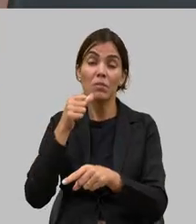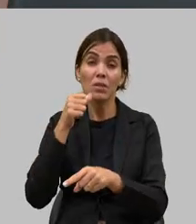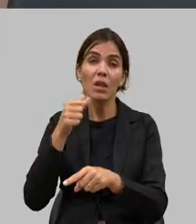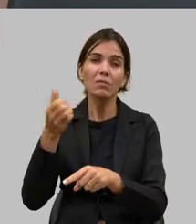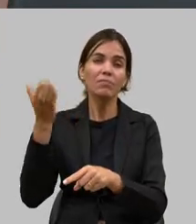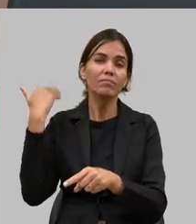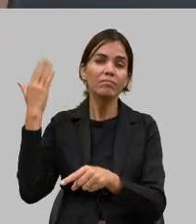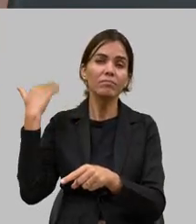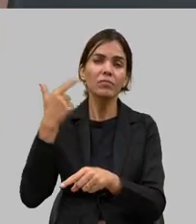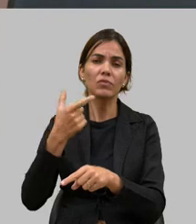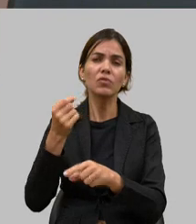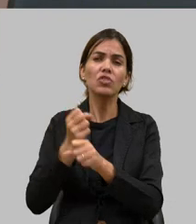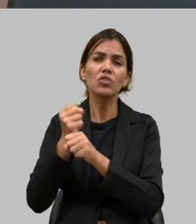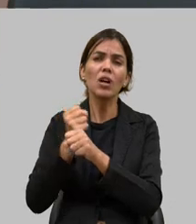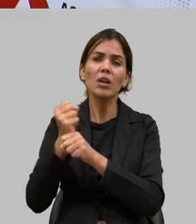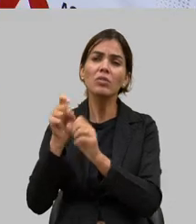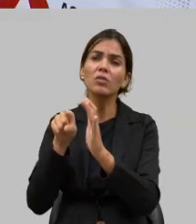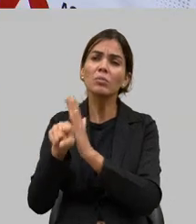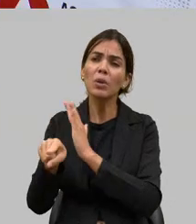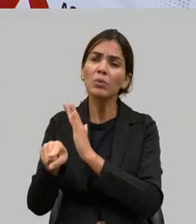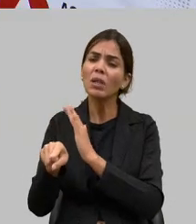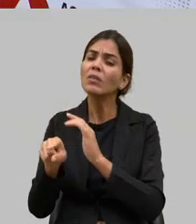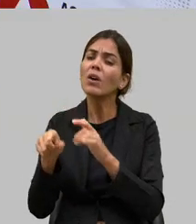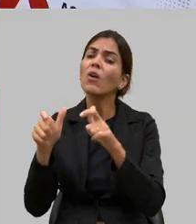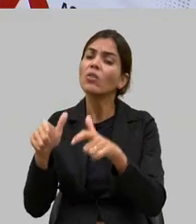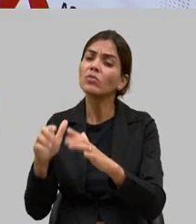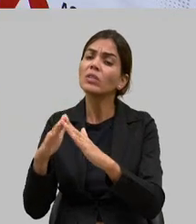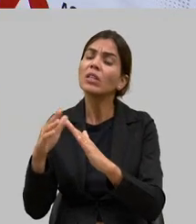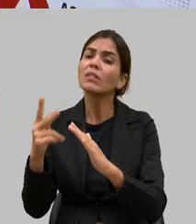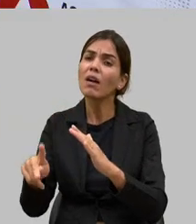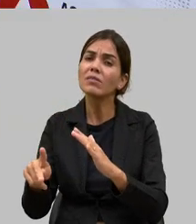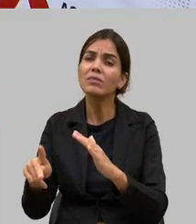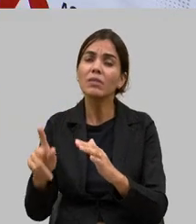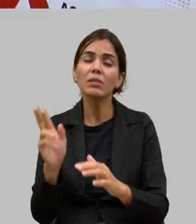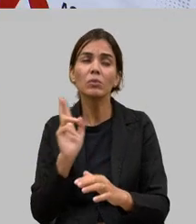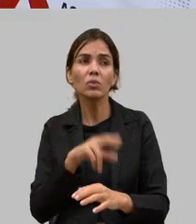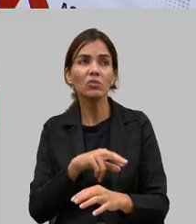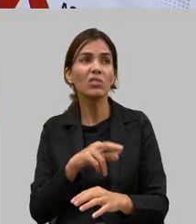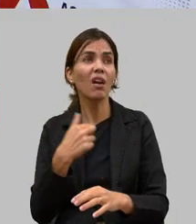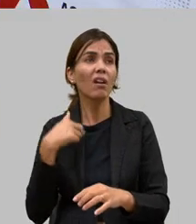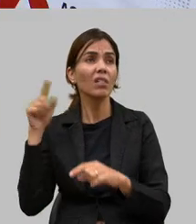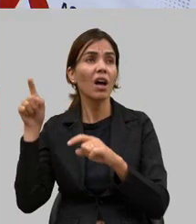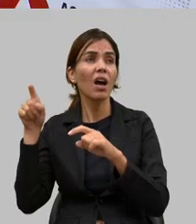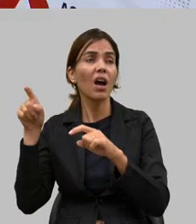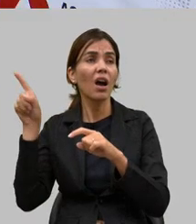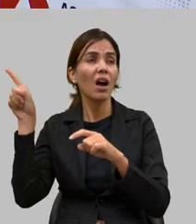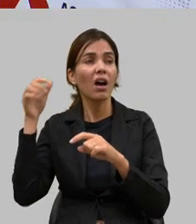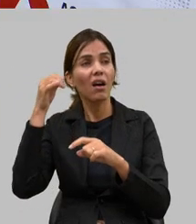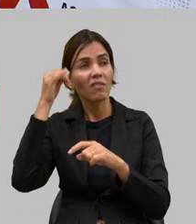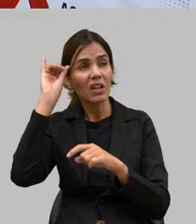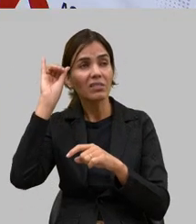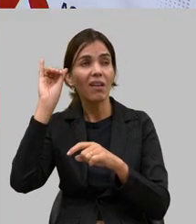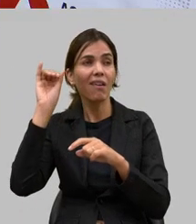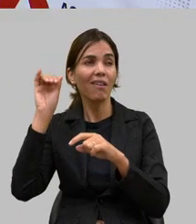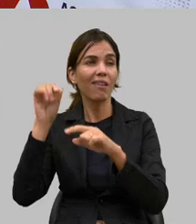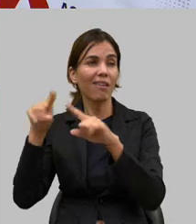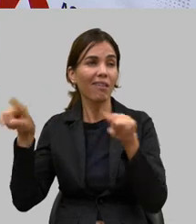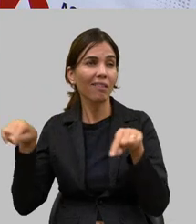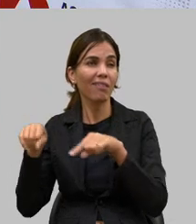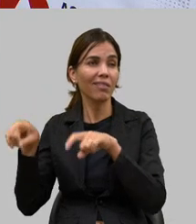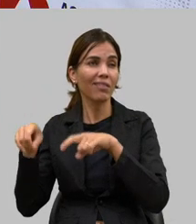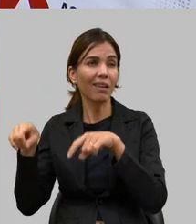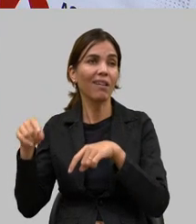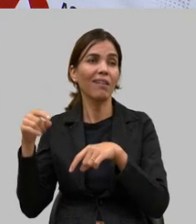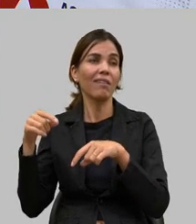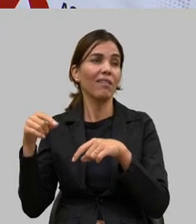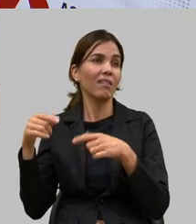você mora onde? moro na roça moro na fazenda o que você faz lá? eu ajudo meu marido e quando ela fala eu ajudo meu marido ela estava fazendo